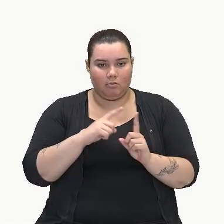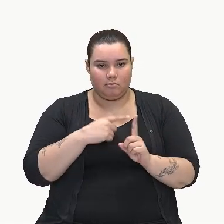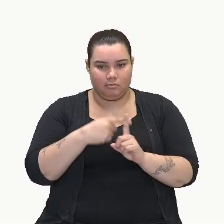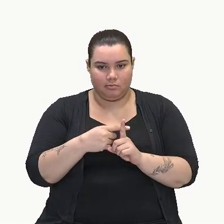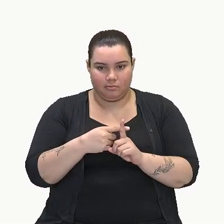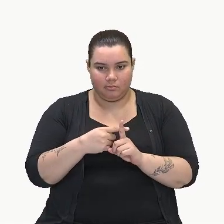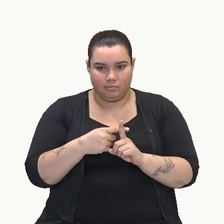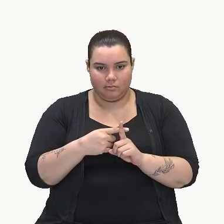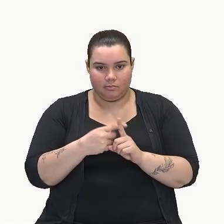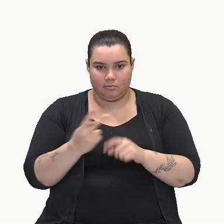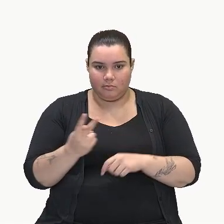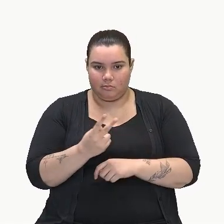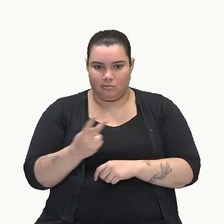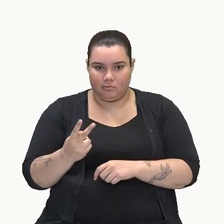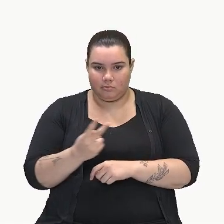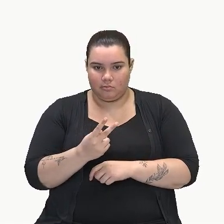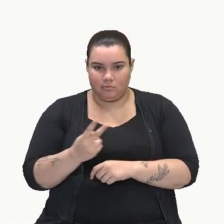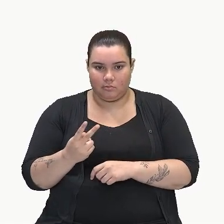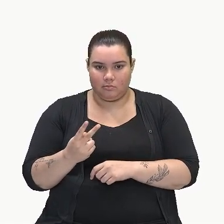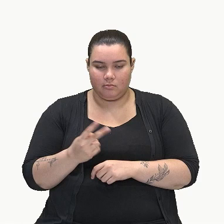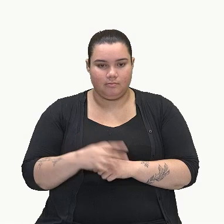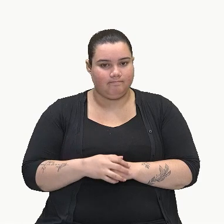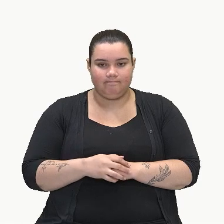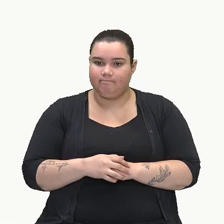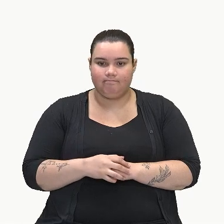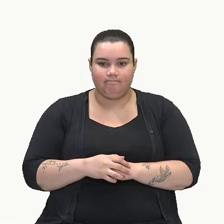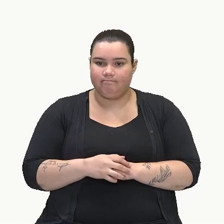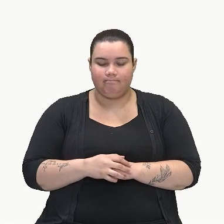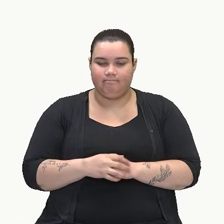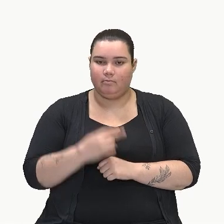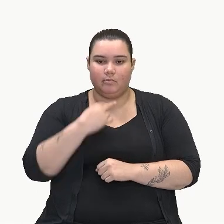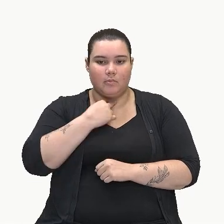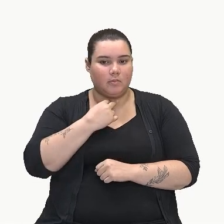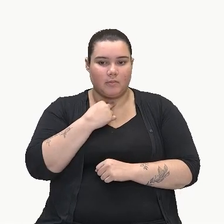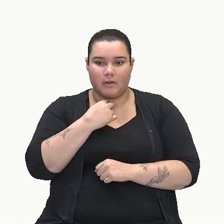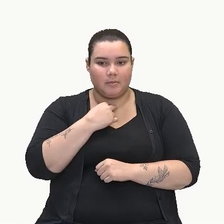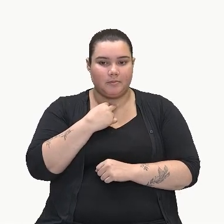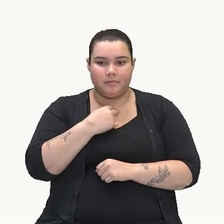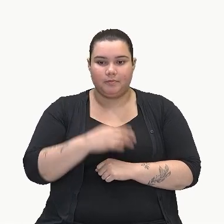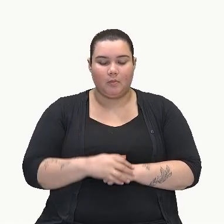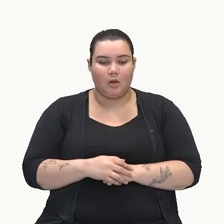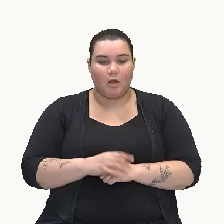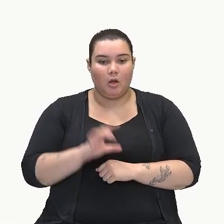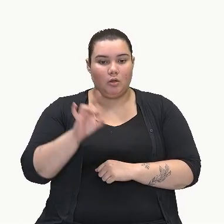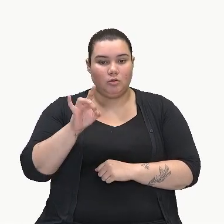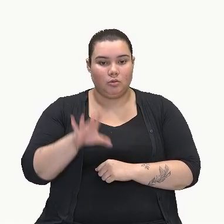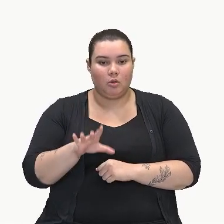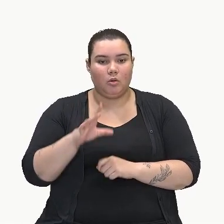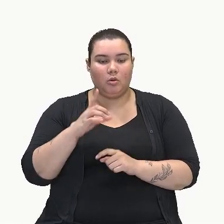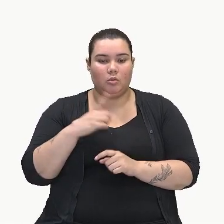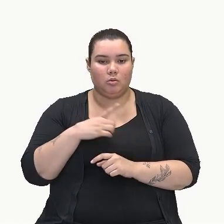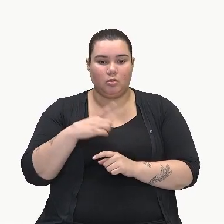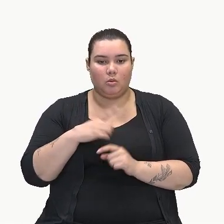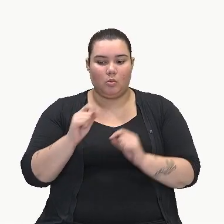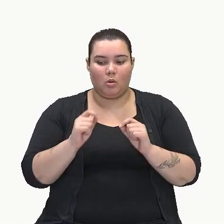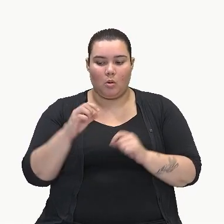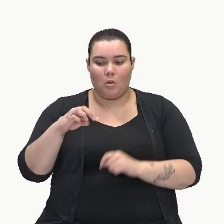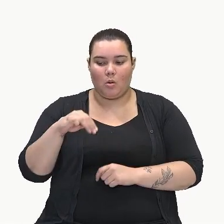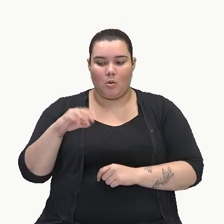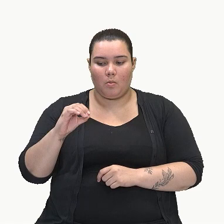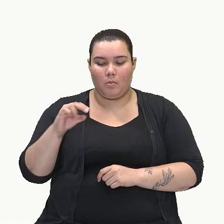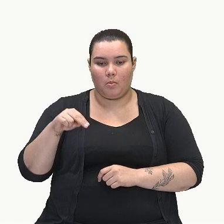entre esses dois? Não. Eu só posso fazer a soma entre dois monômios